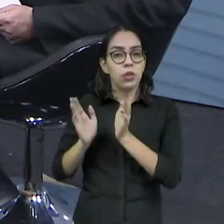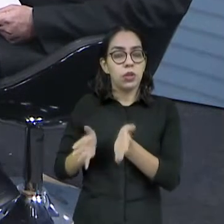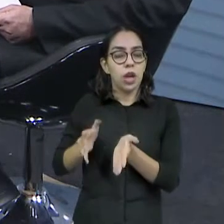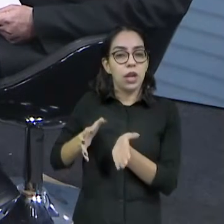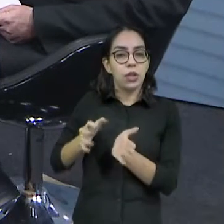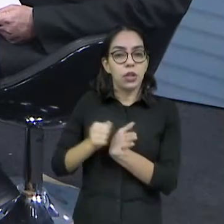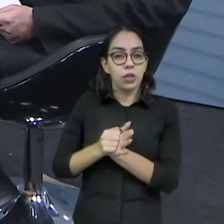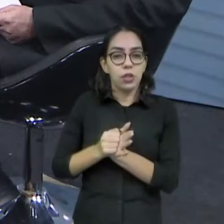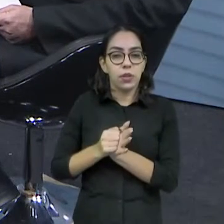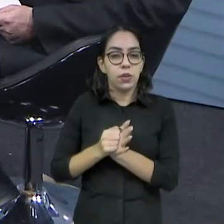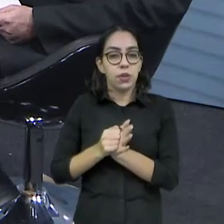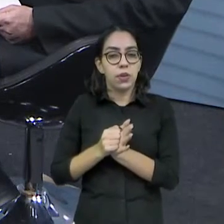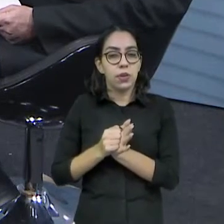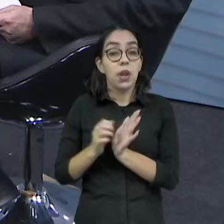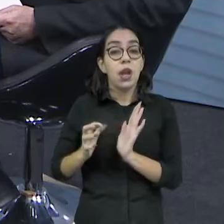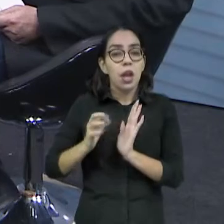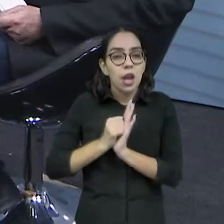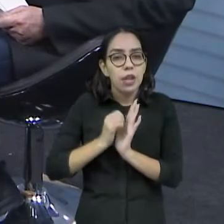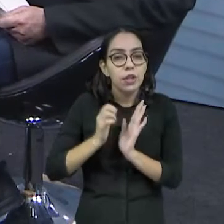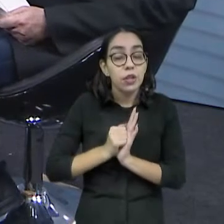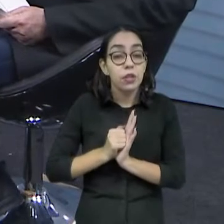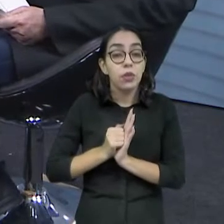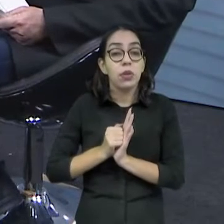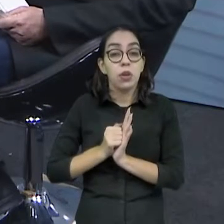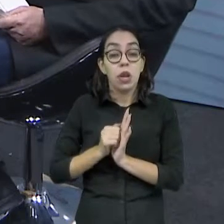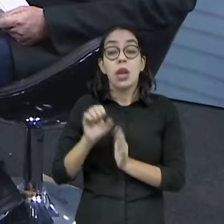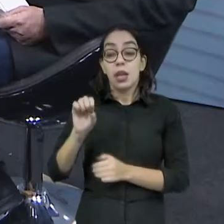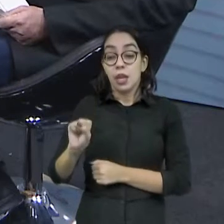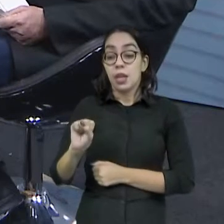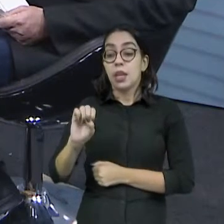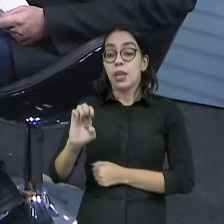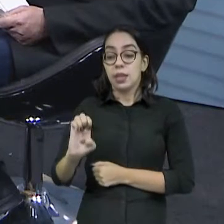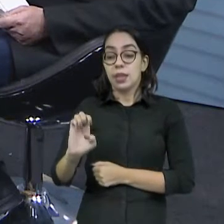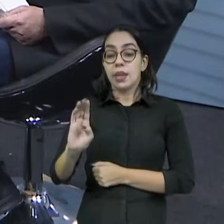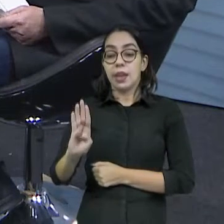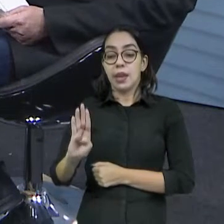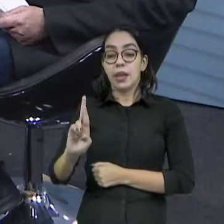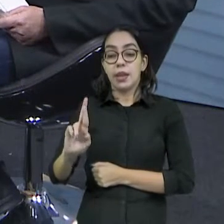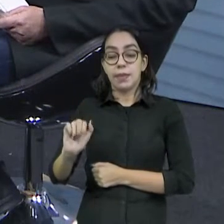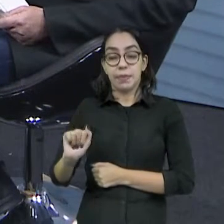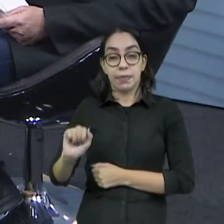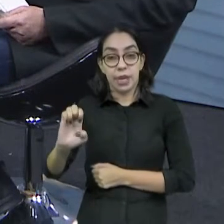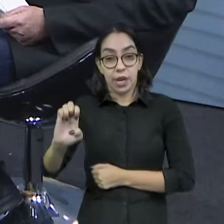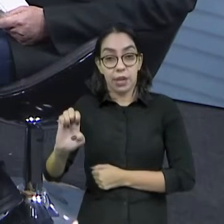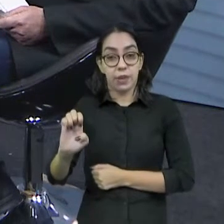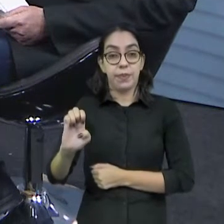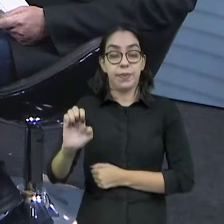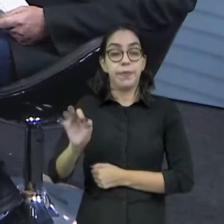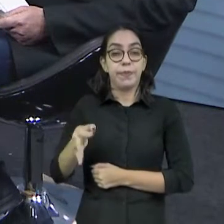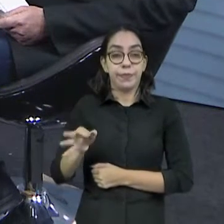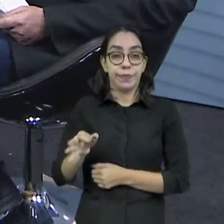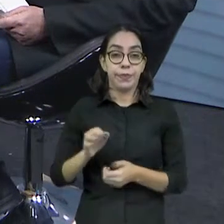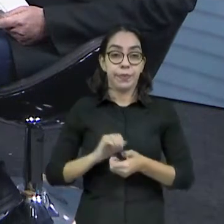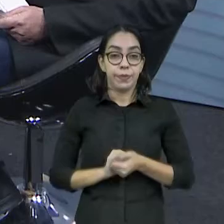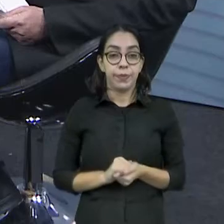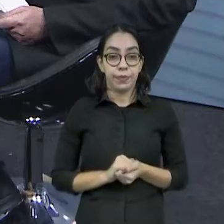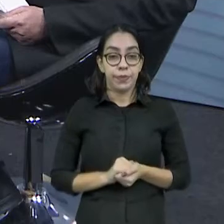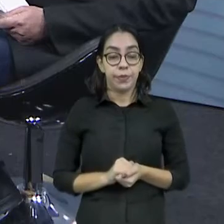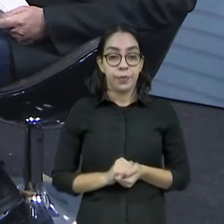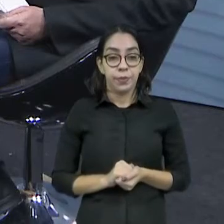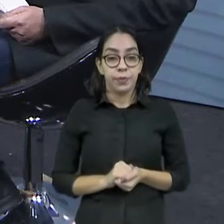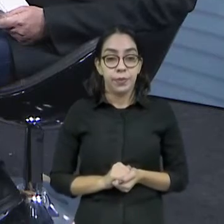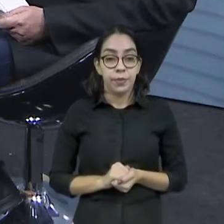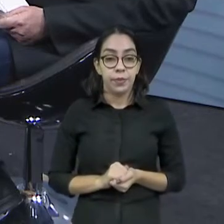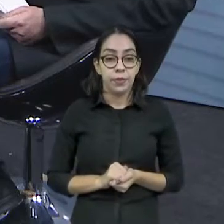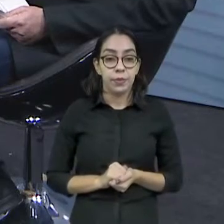perspectiva de buscar... O SEBRAE tem esse mapeamento. O superintendente, Cartacho e